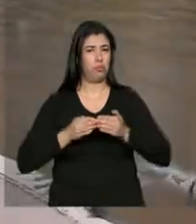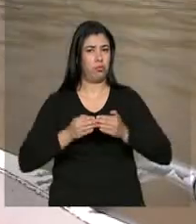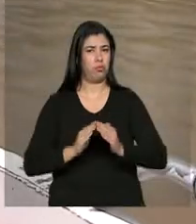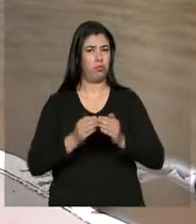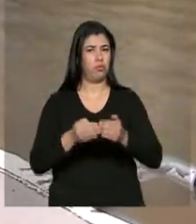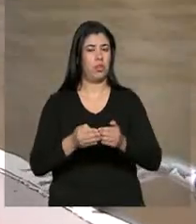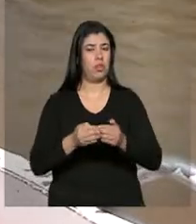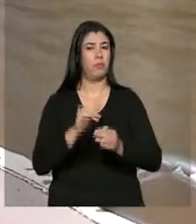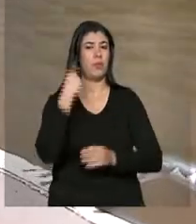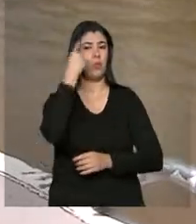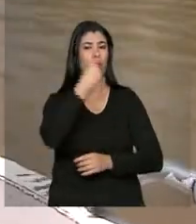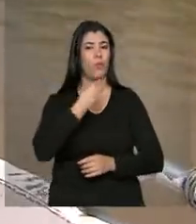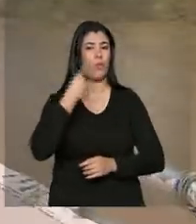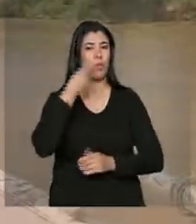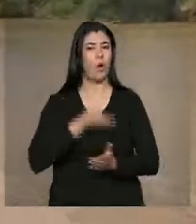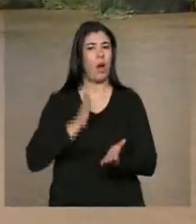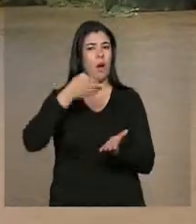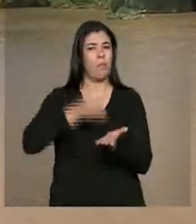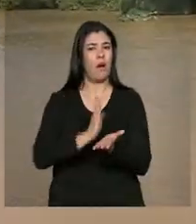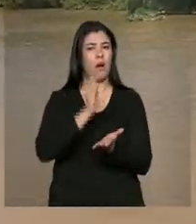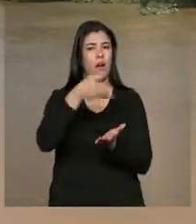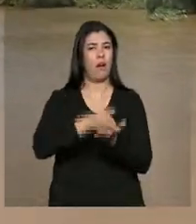E mais uma hora de lancha.